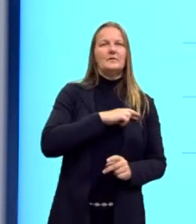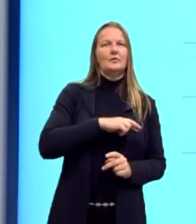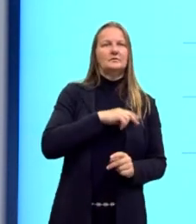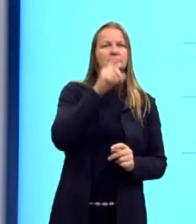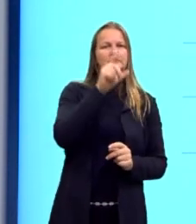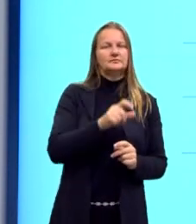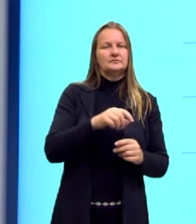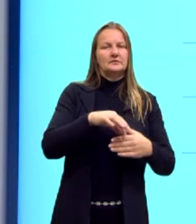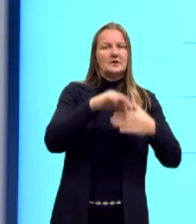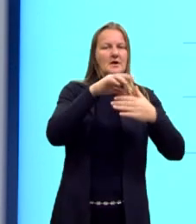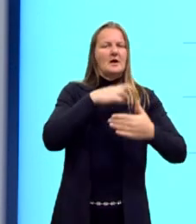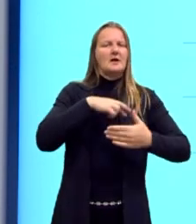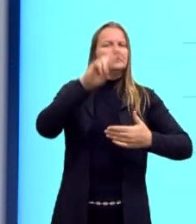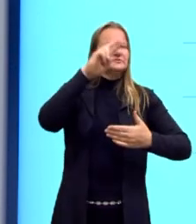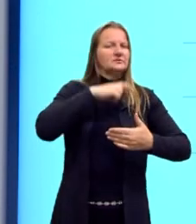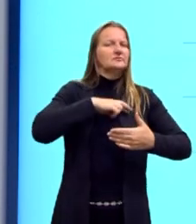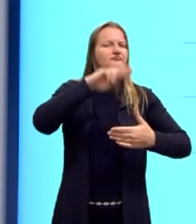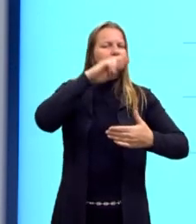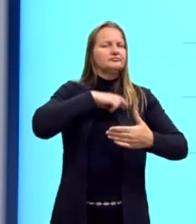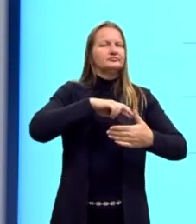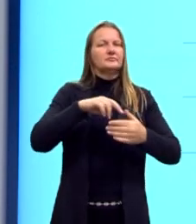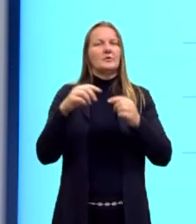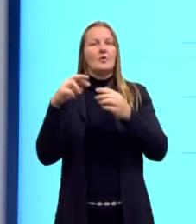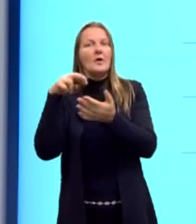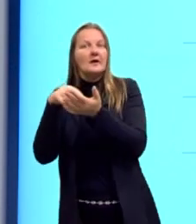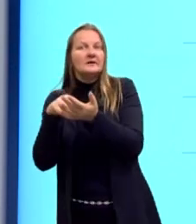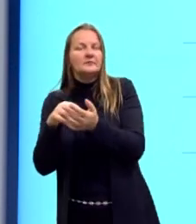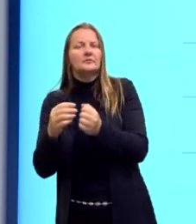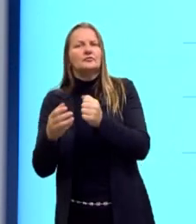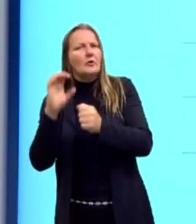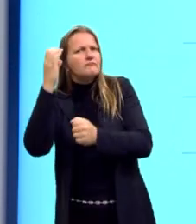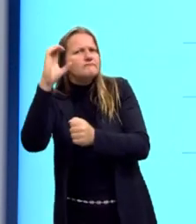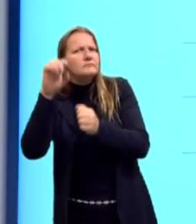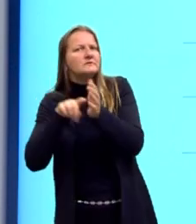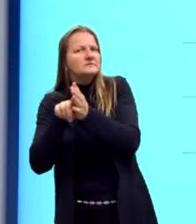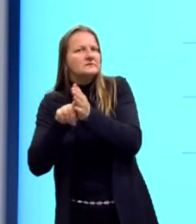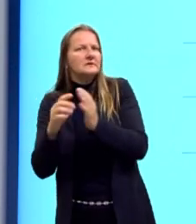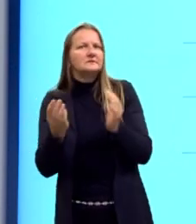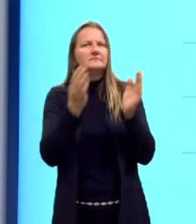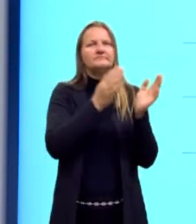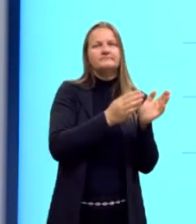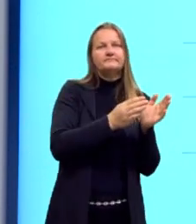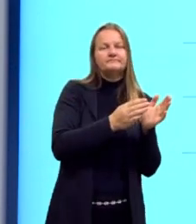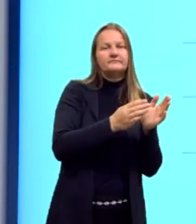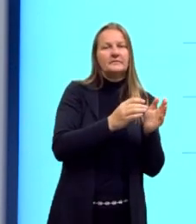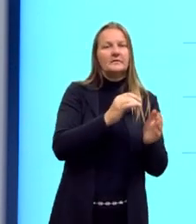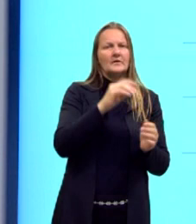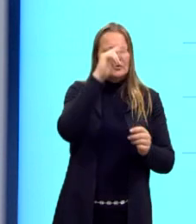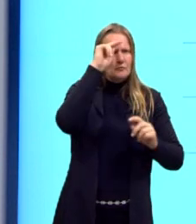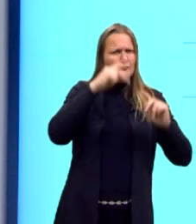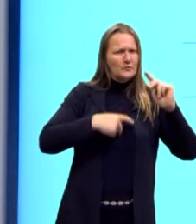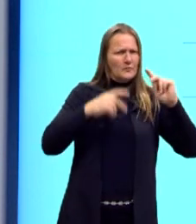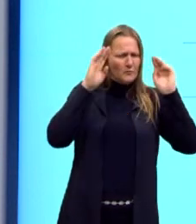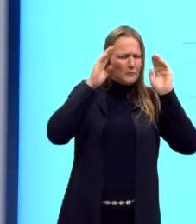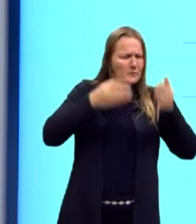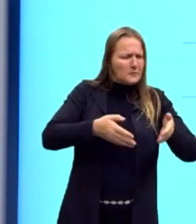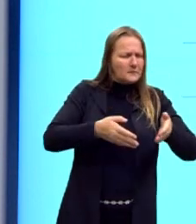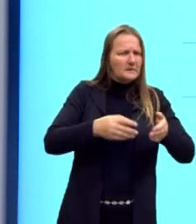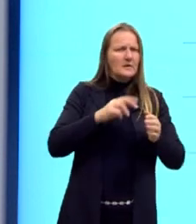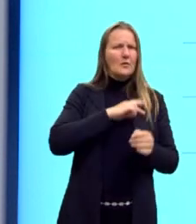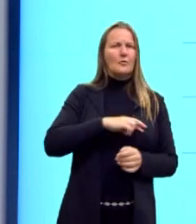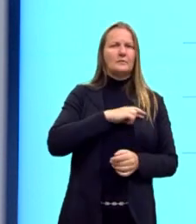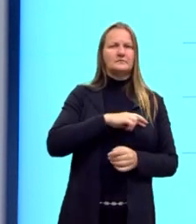exaltação da religiosidade. E o realismo, embasamento na ciência. Individualismo e egocentrismo dentro do